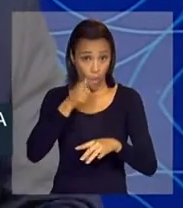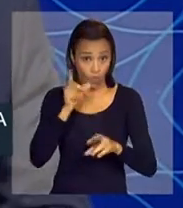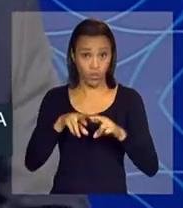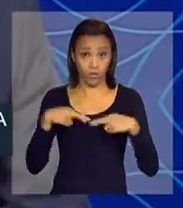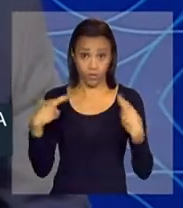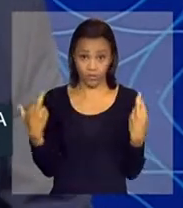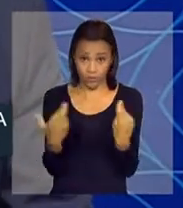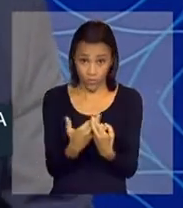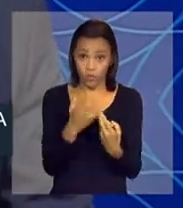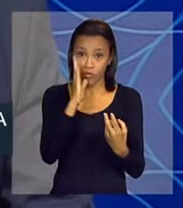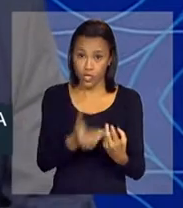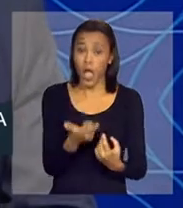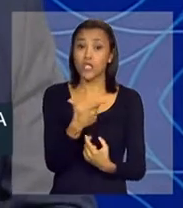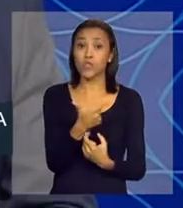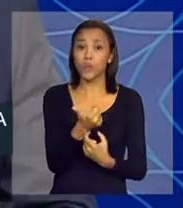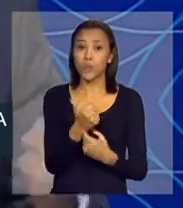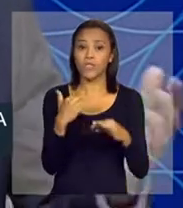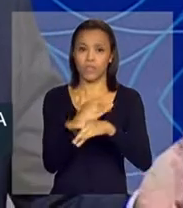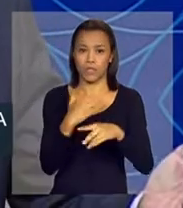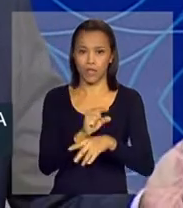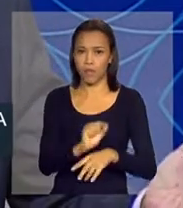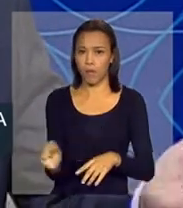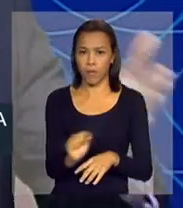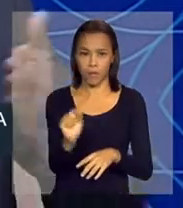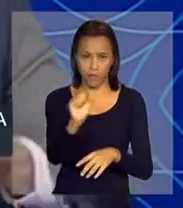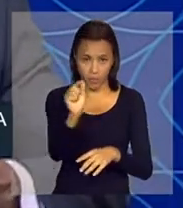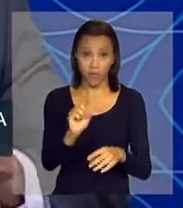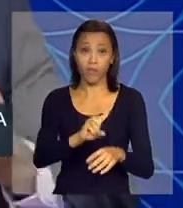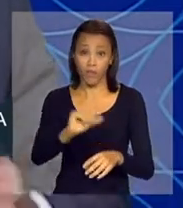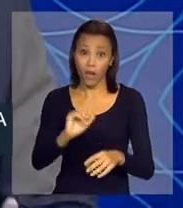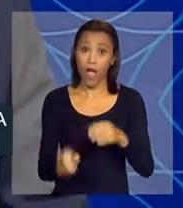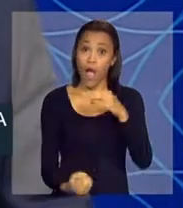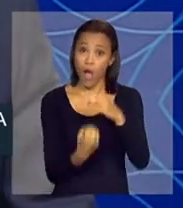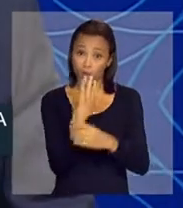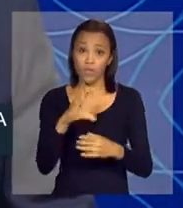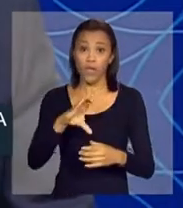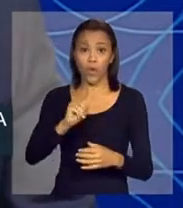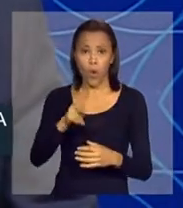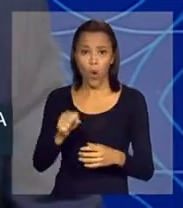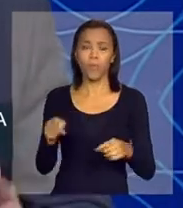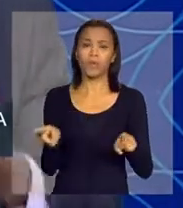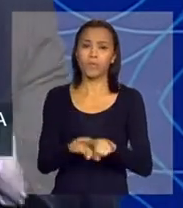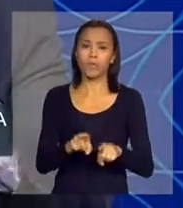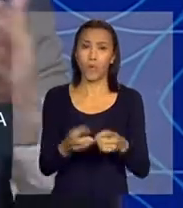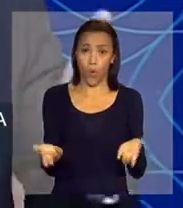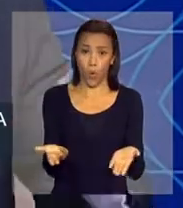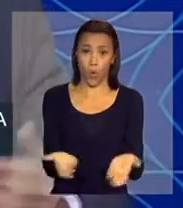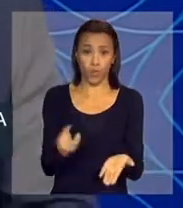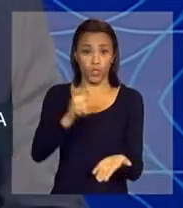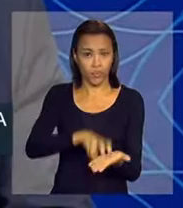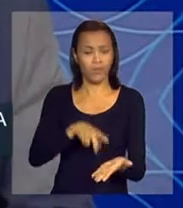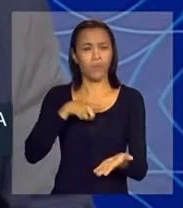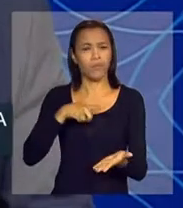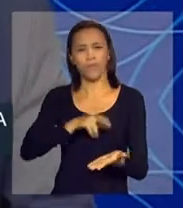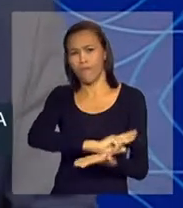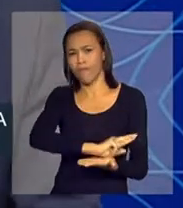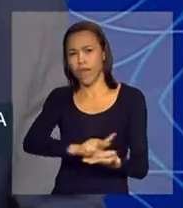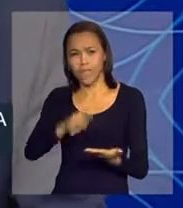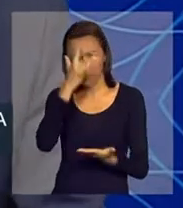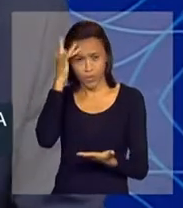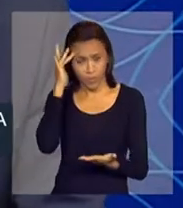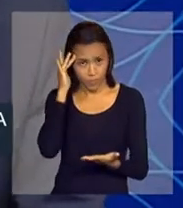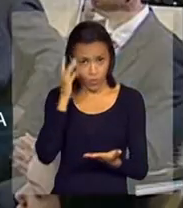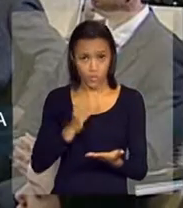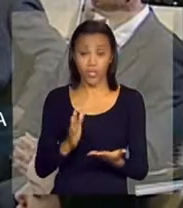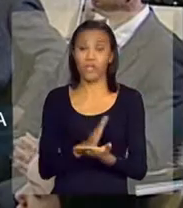12 aqui no Ministério, e há representantes que ficaram para a coletiva. Hoje, pela manhã, tem aqui várias pessoas de várias cidades